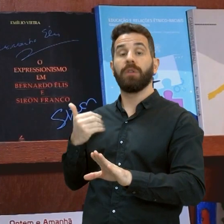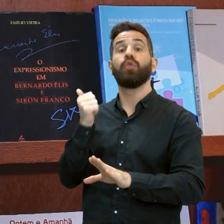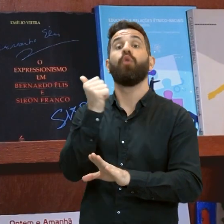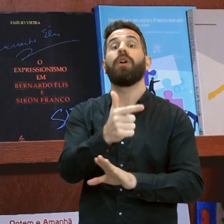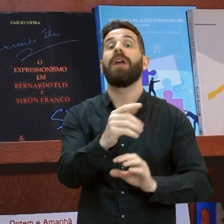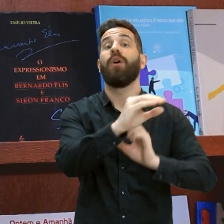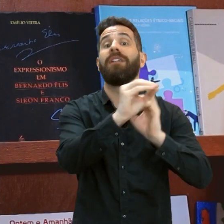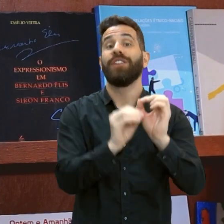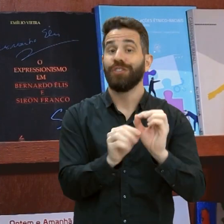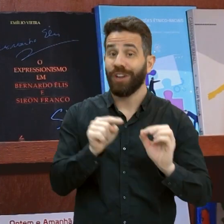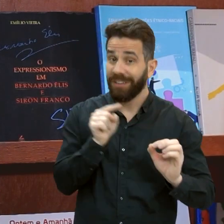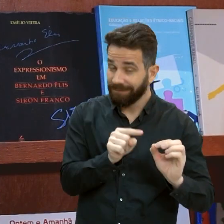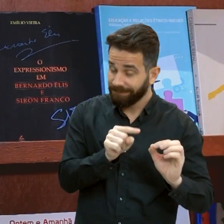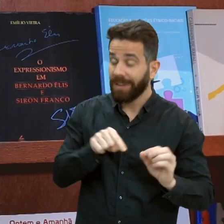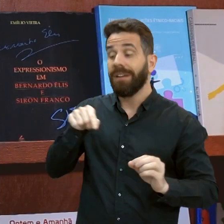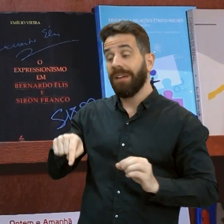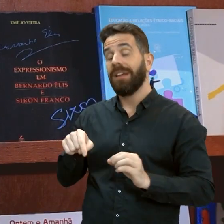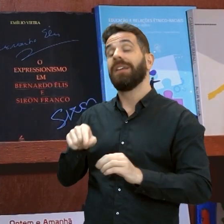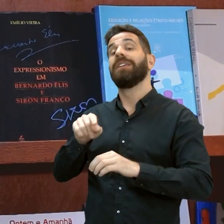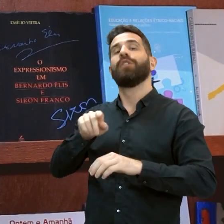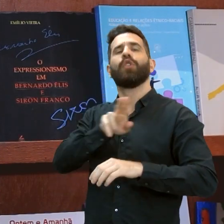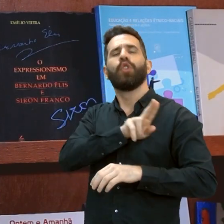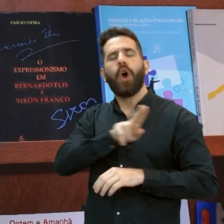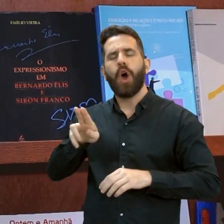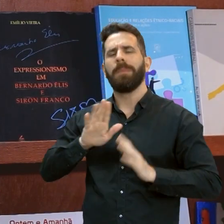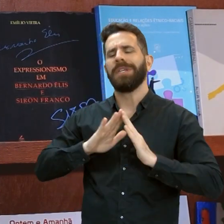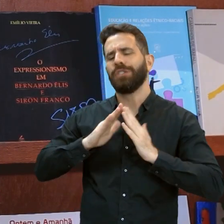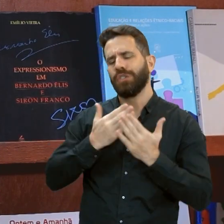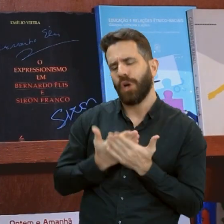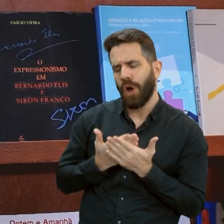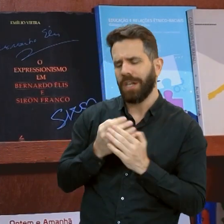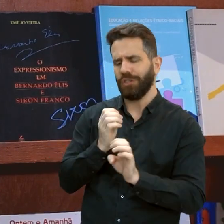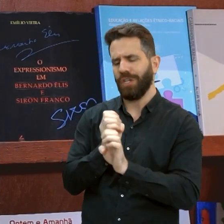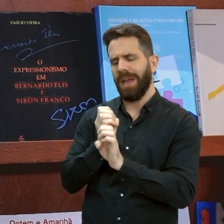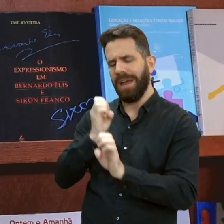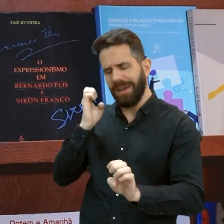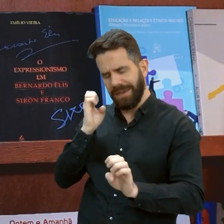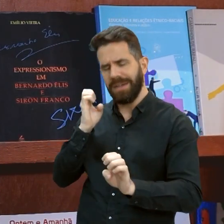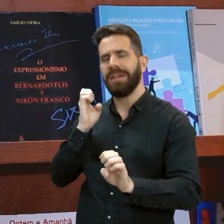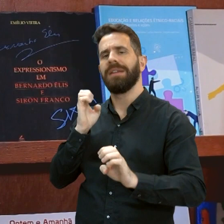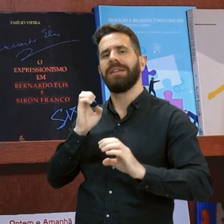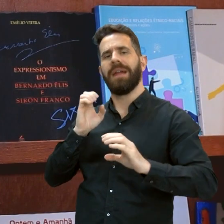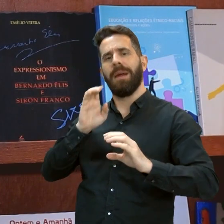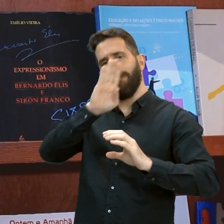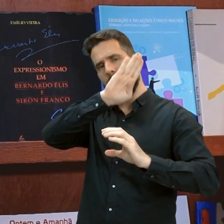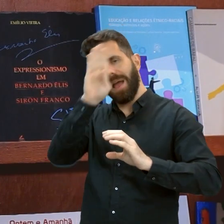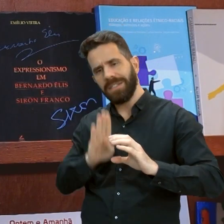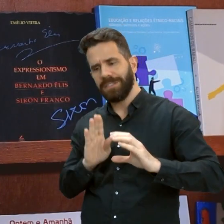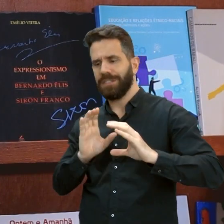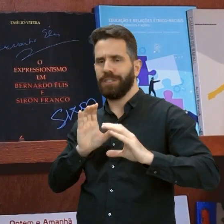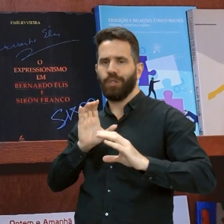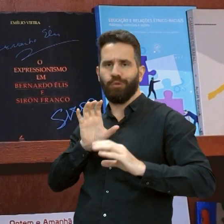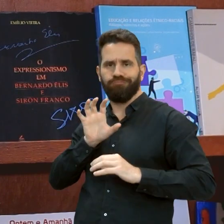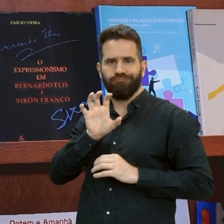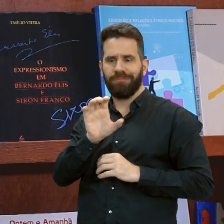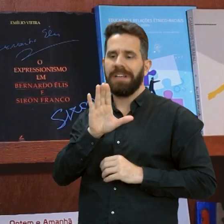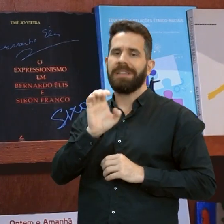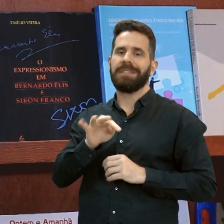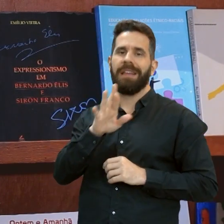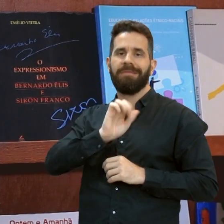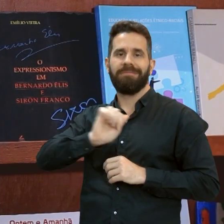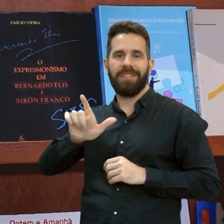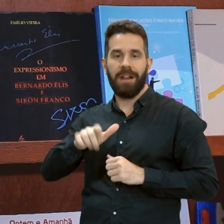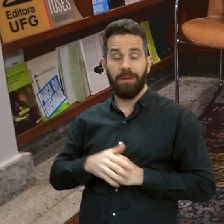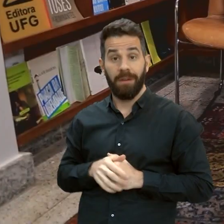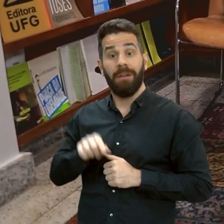Brasil Central. Então ela era uma fundação dos engenheiros que depois com a federalização foi doada